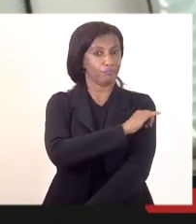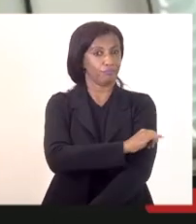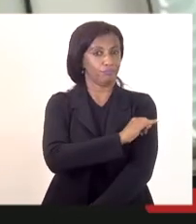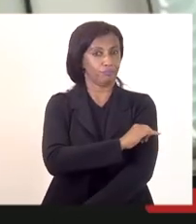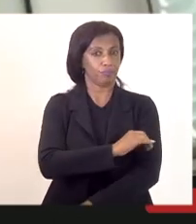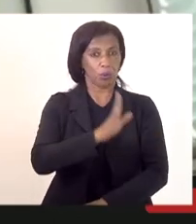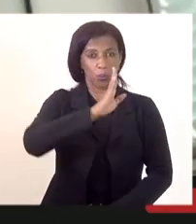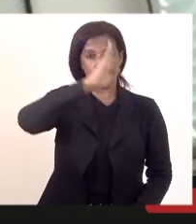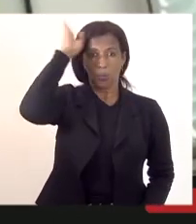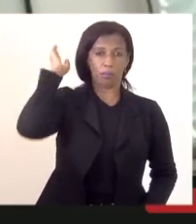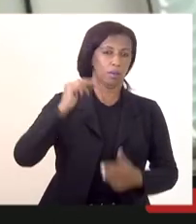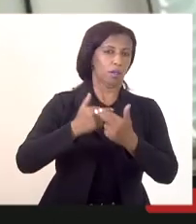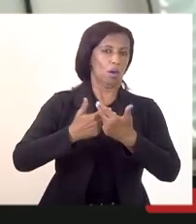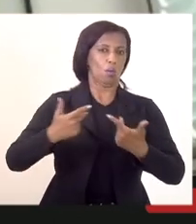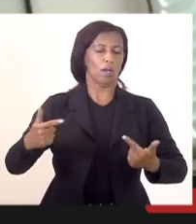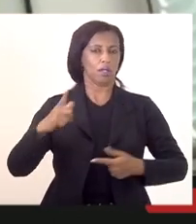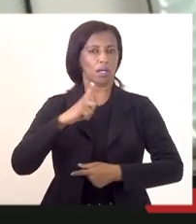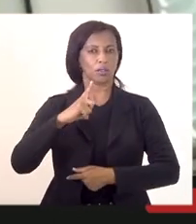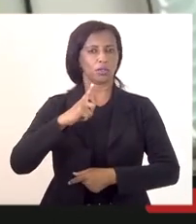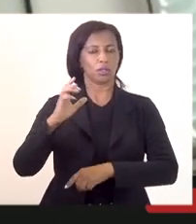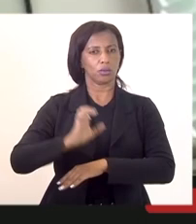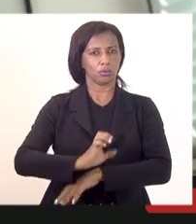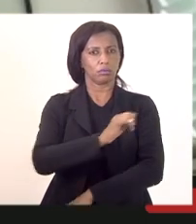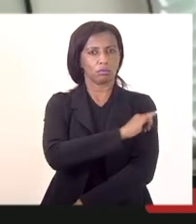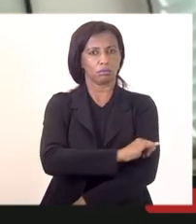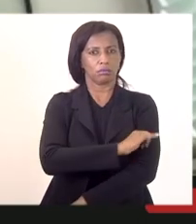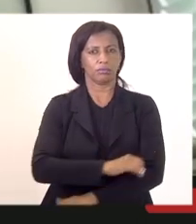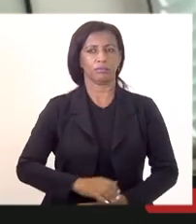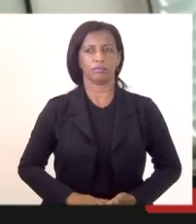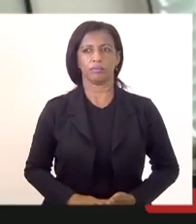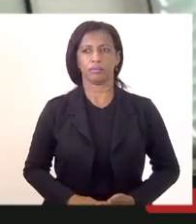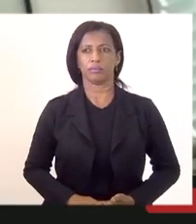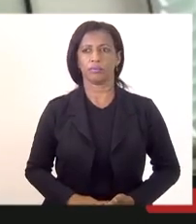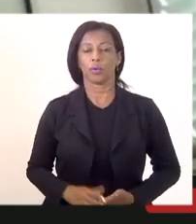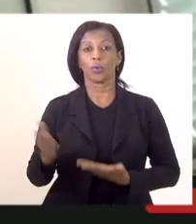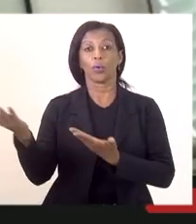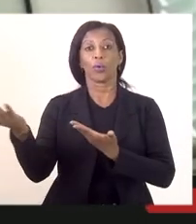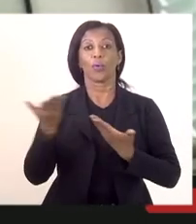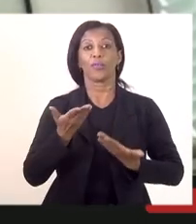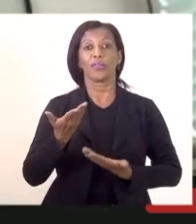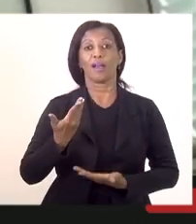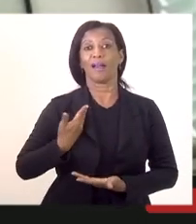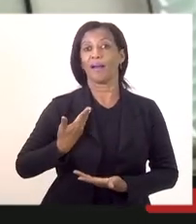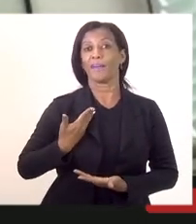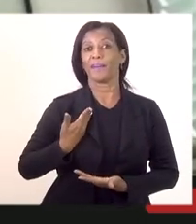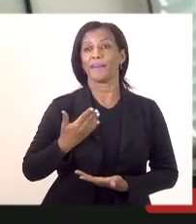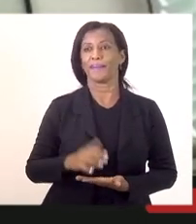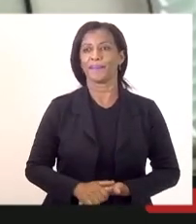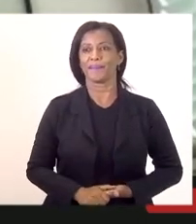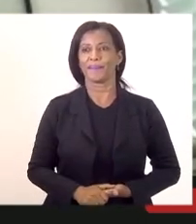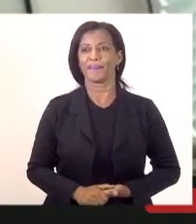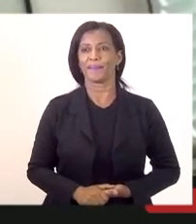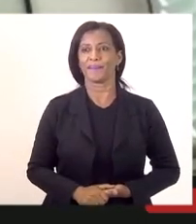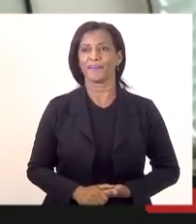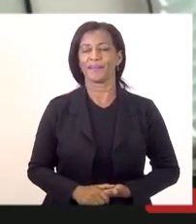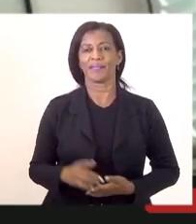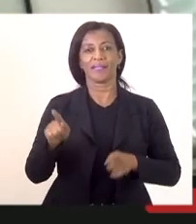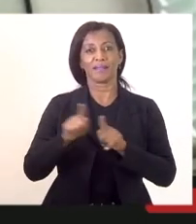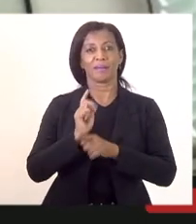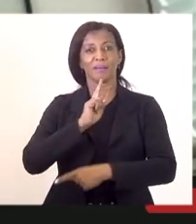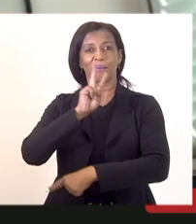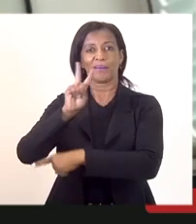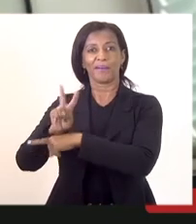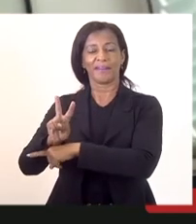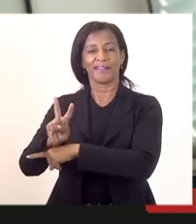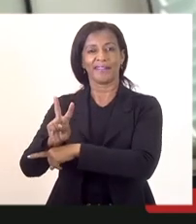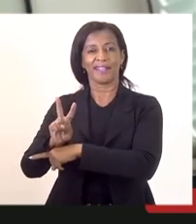da envergadura e da qualidade do Corpo de Bombeiros Militar do Estado do Rio de Janeiro. Faço a palavra para o amigo bancada da bala, defensor dos concursos públicos também, deputado